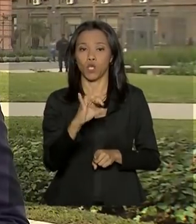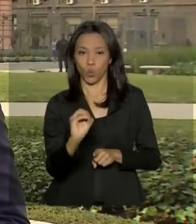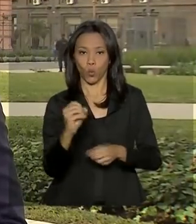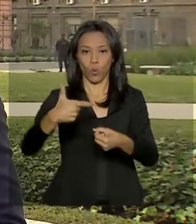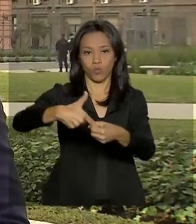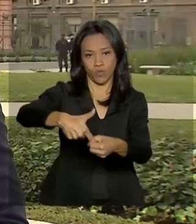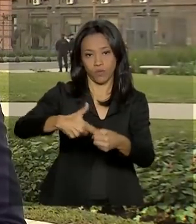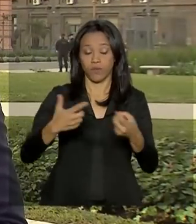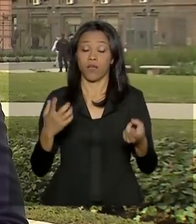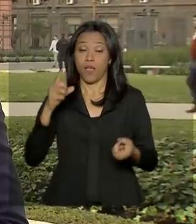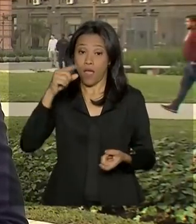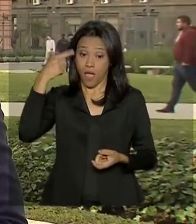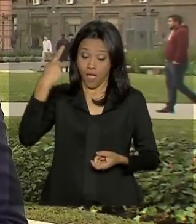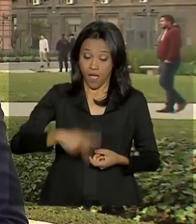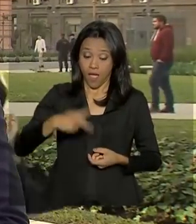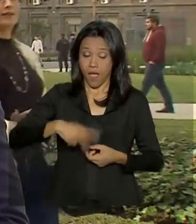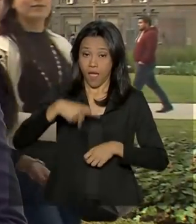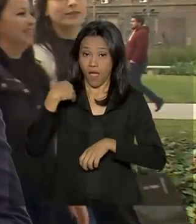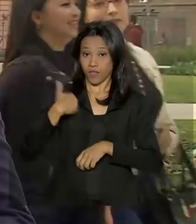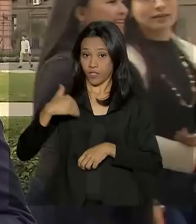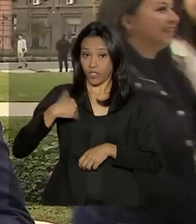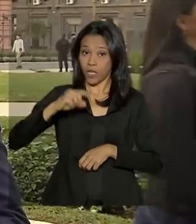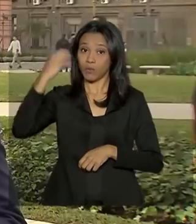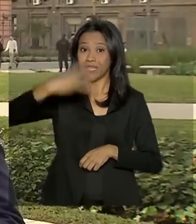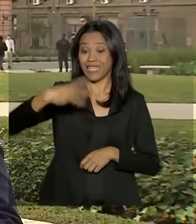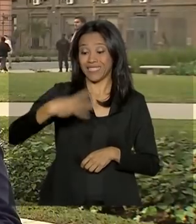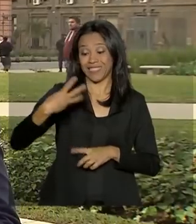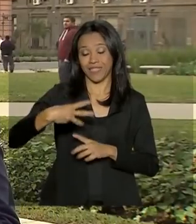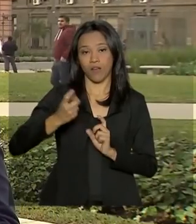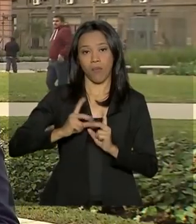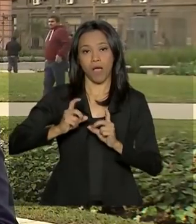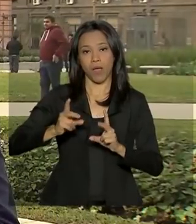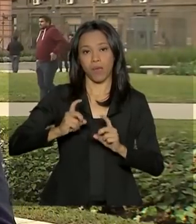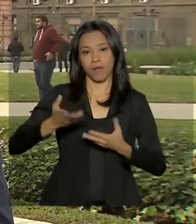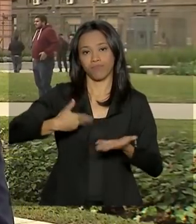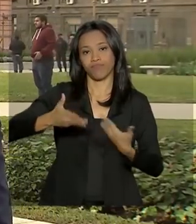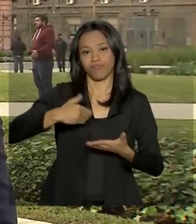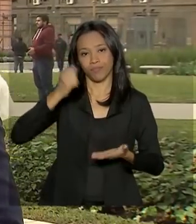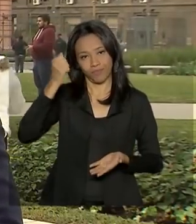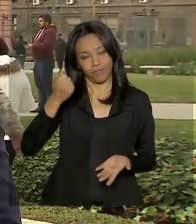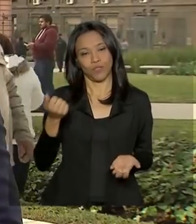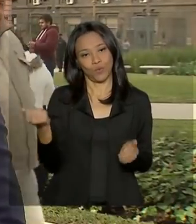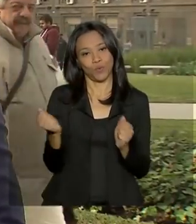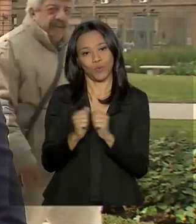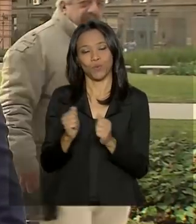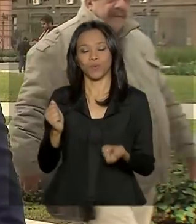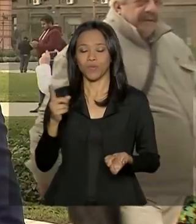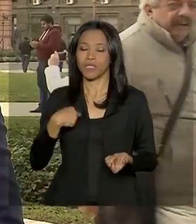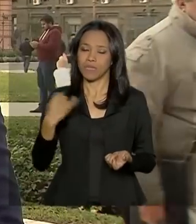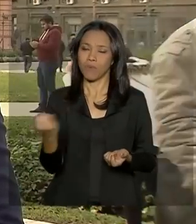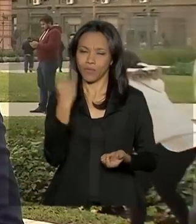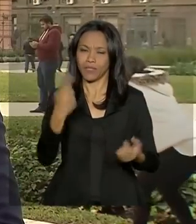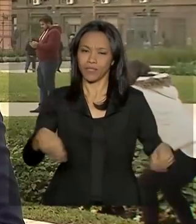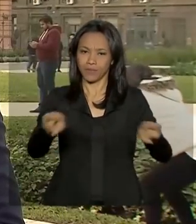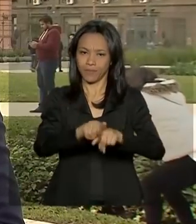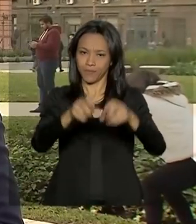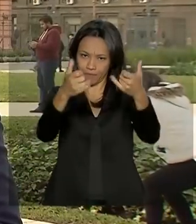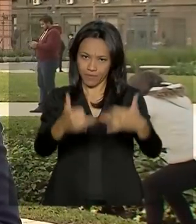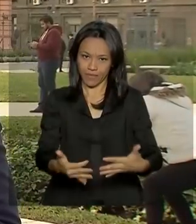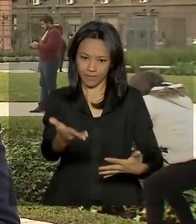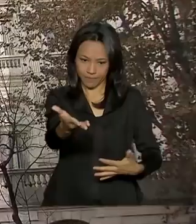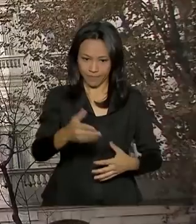terceiro maior parceiro comercial do Brasil. Vamos acompanhar a reportagem explicando a importância dessa parceria entre os dois países.